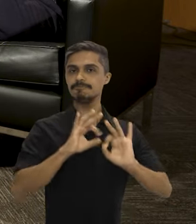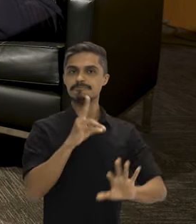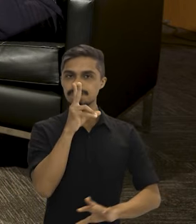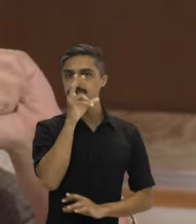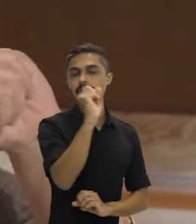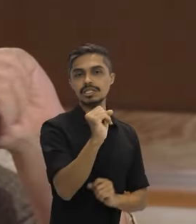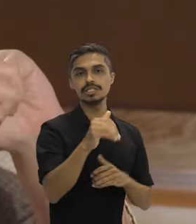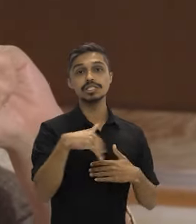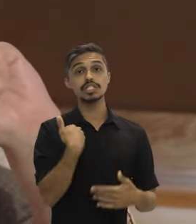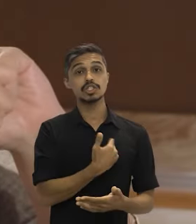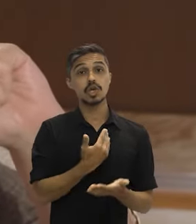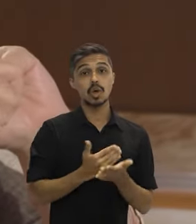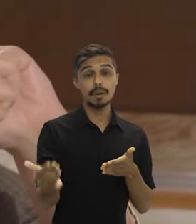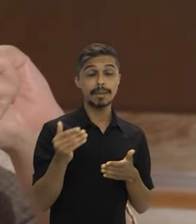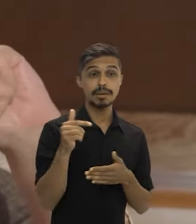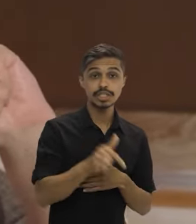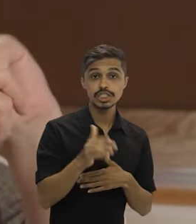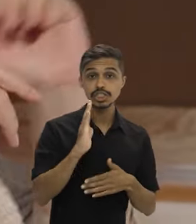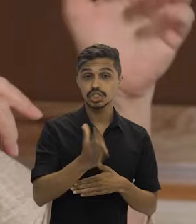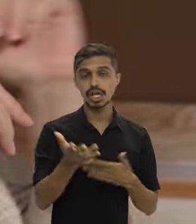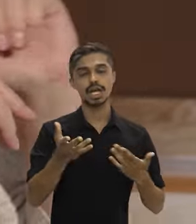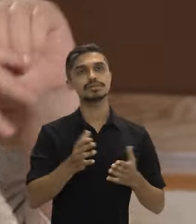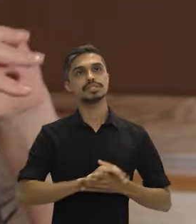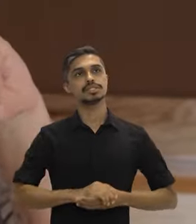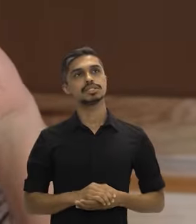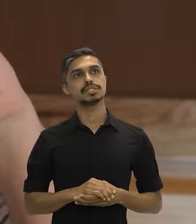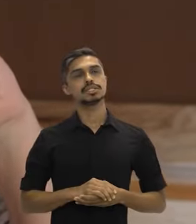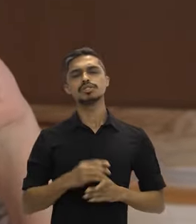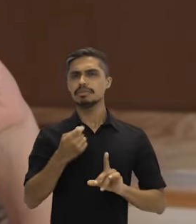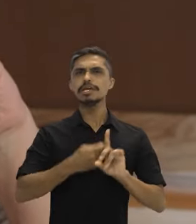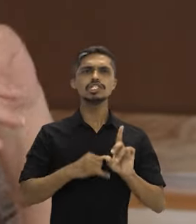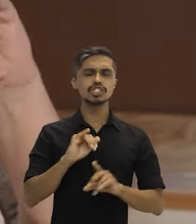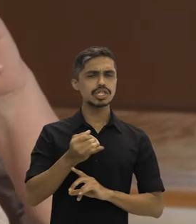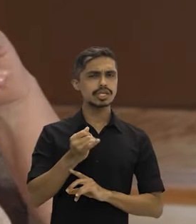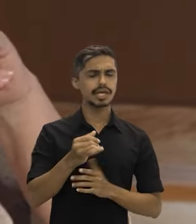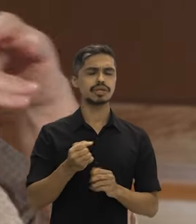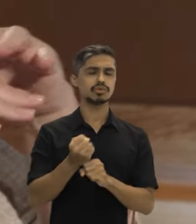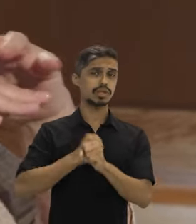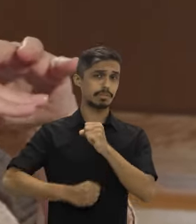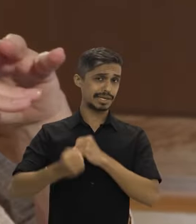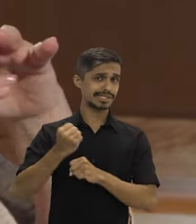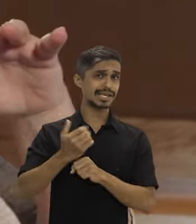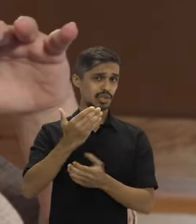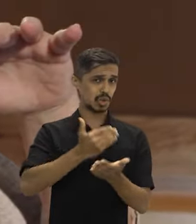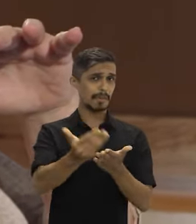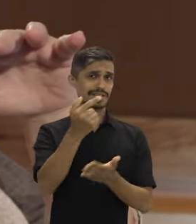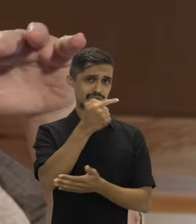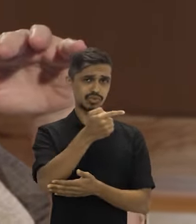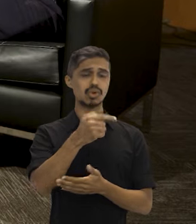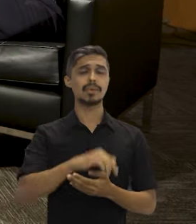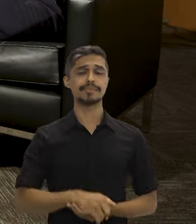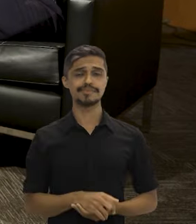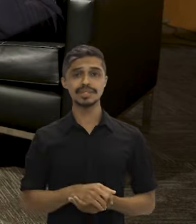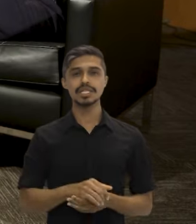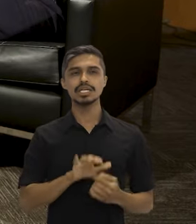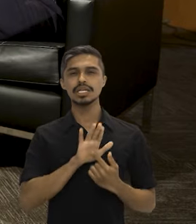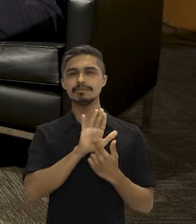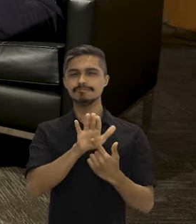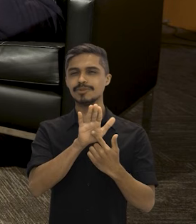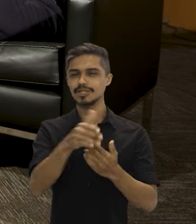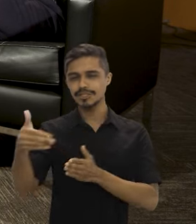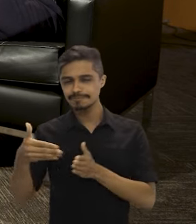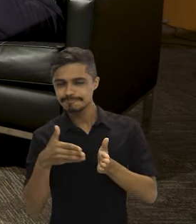iniciamos, já em janeiro do ano passado, elas nos